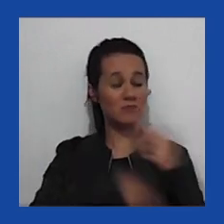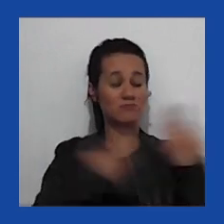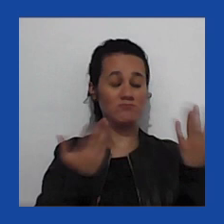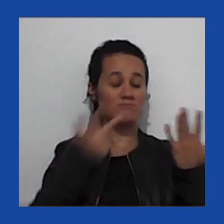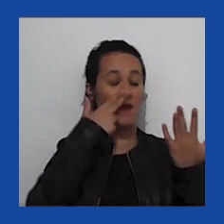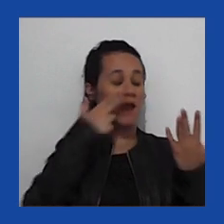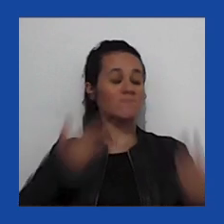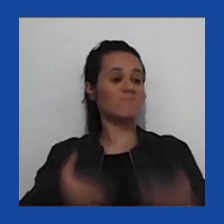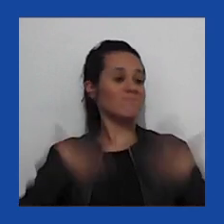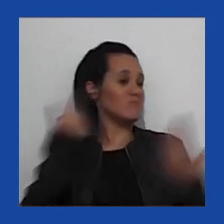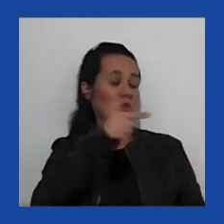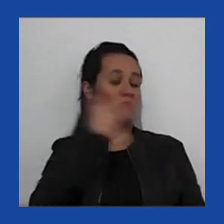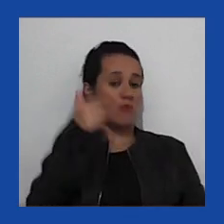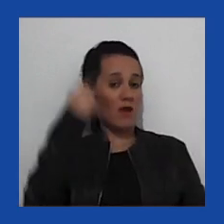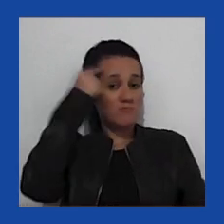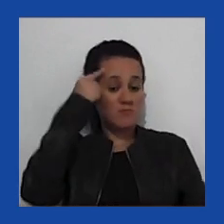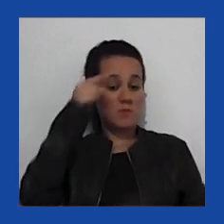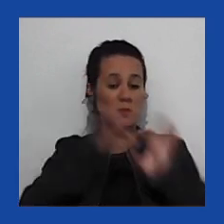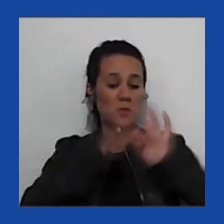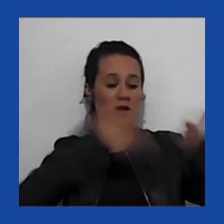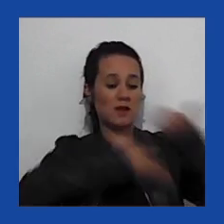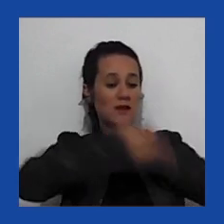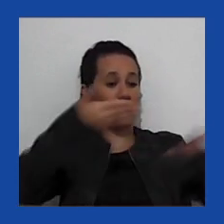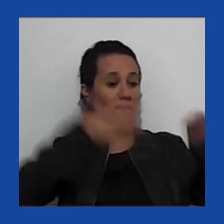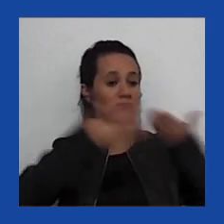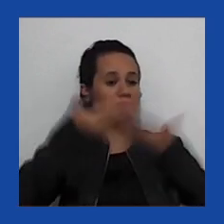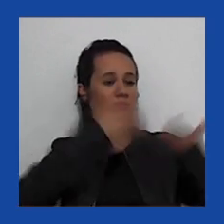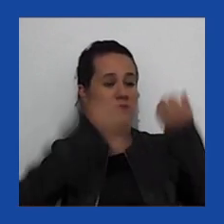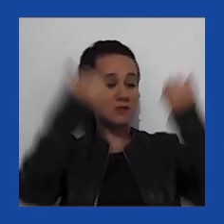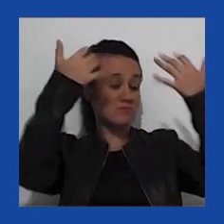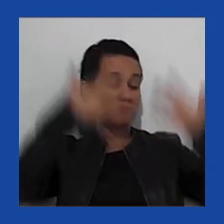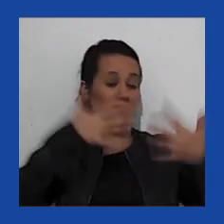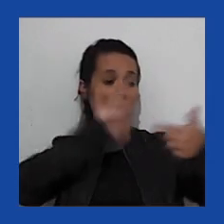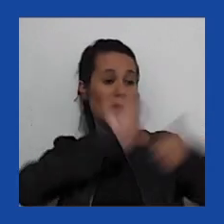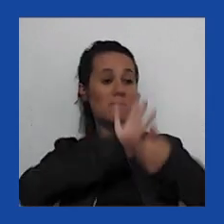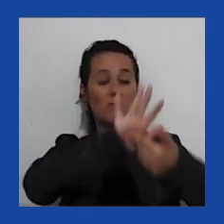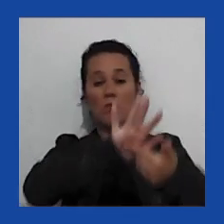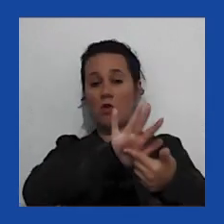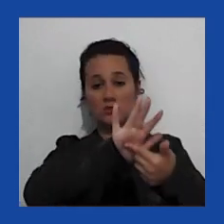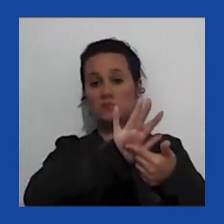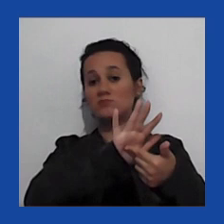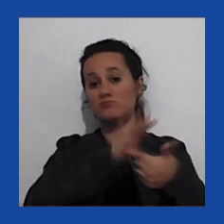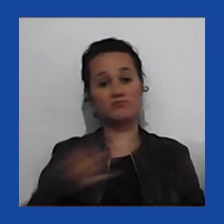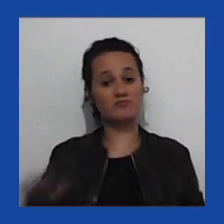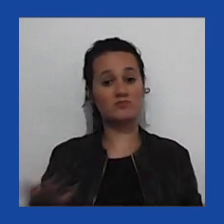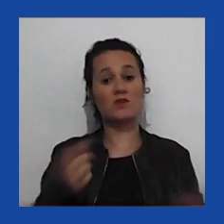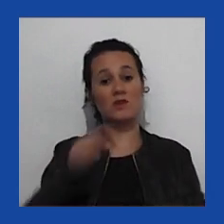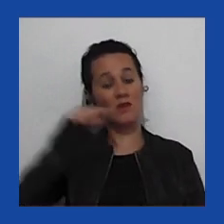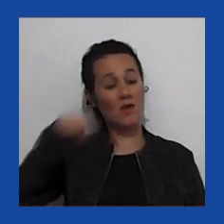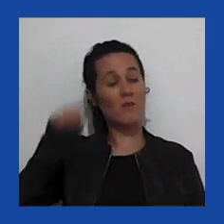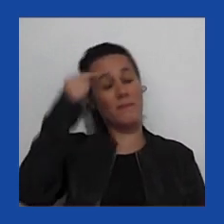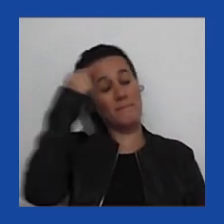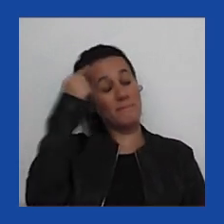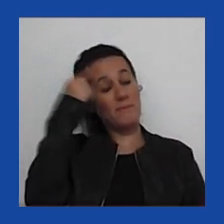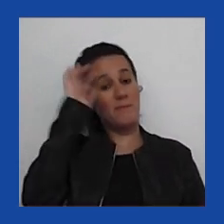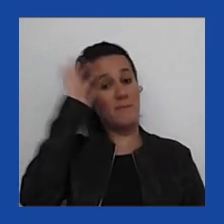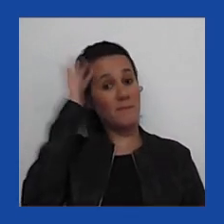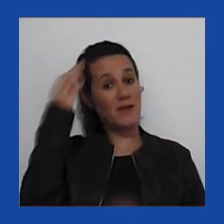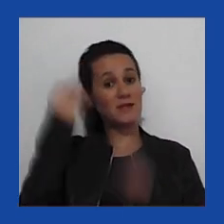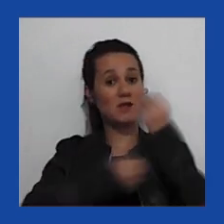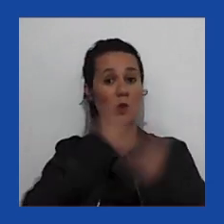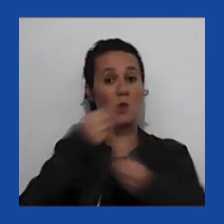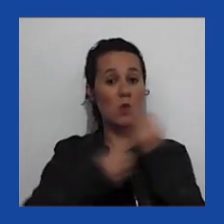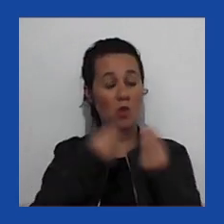que o debate político é sobre o controle das fronteiras e identidade. Então, para Piketty é importante pensar nas